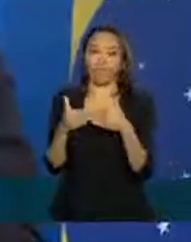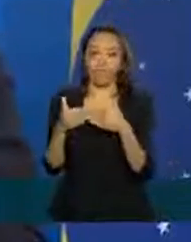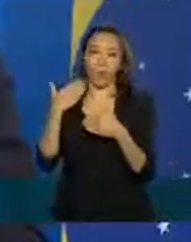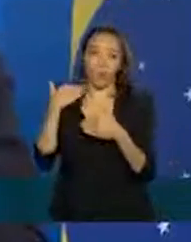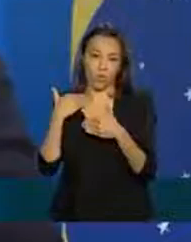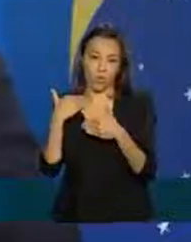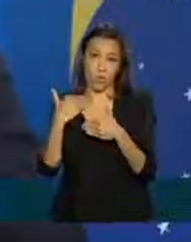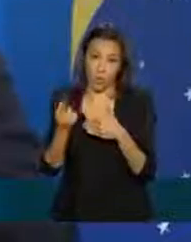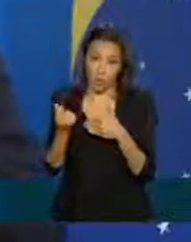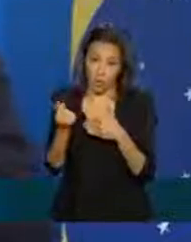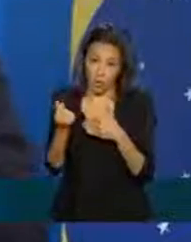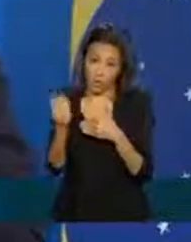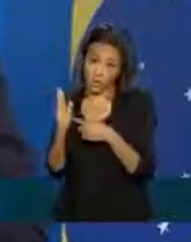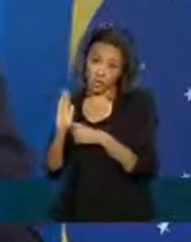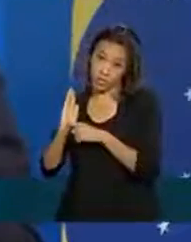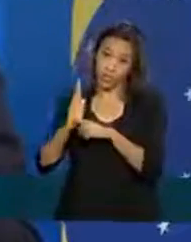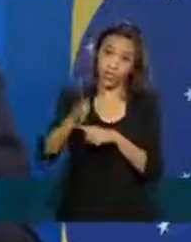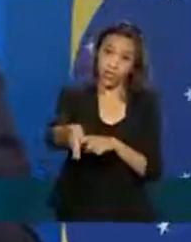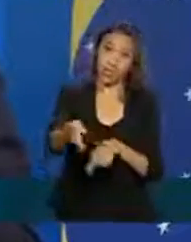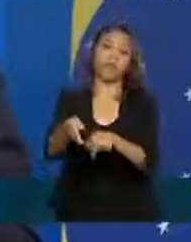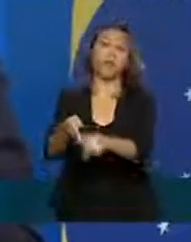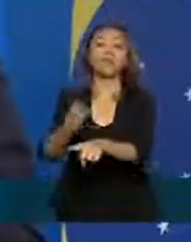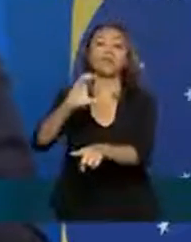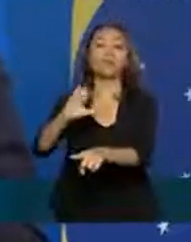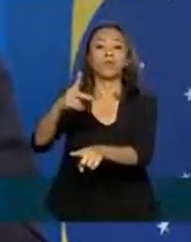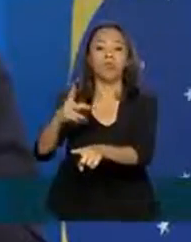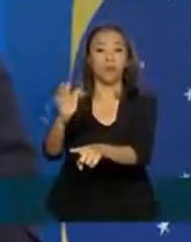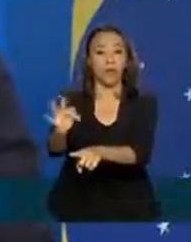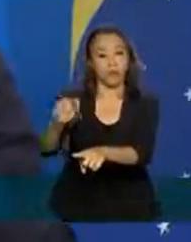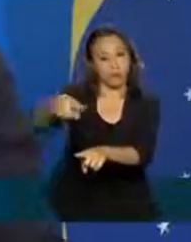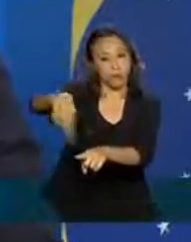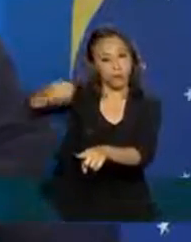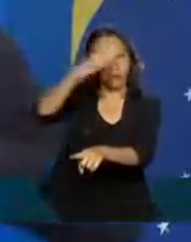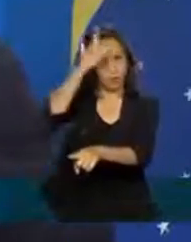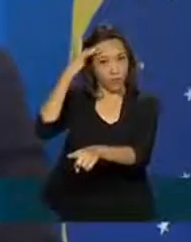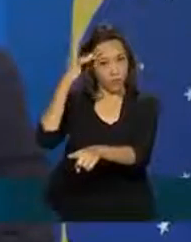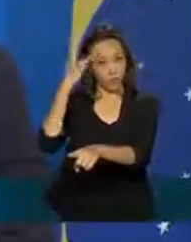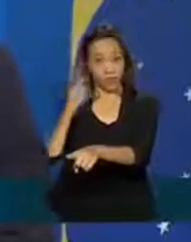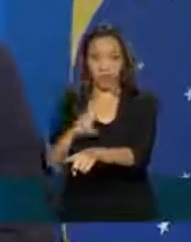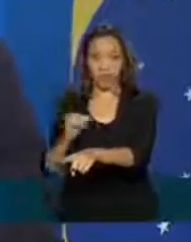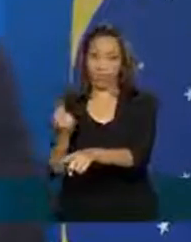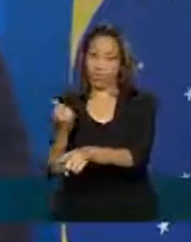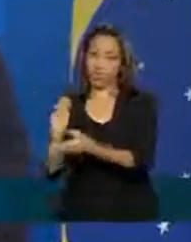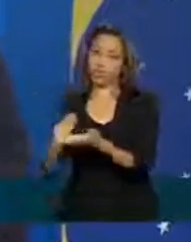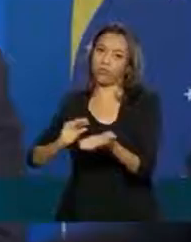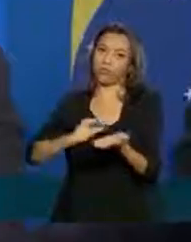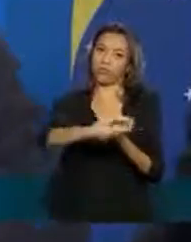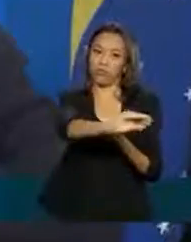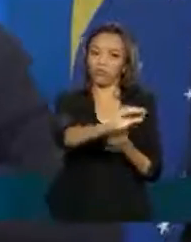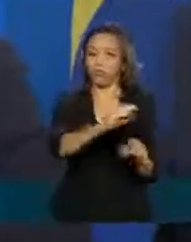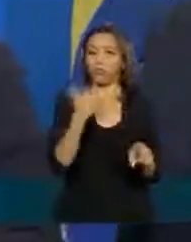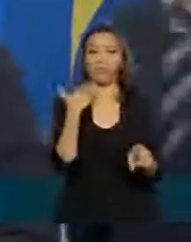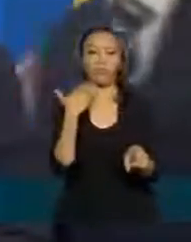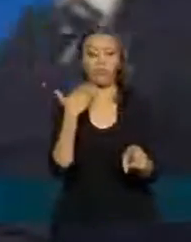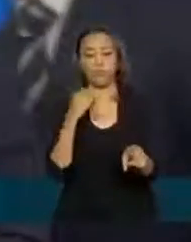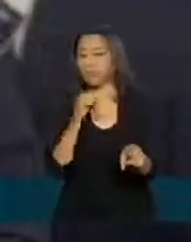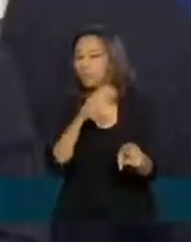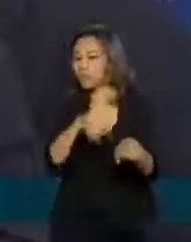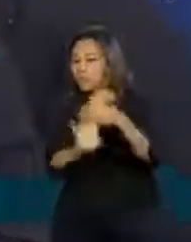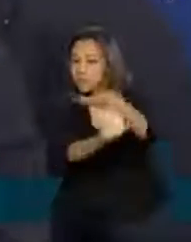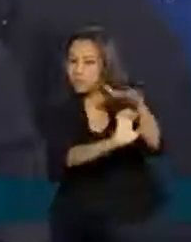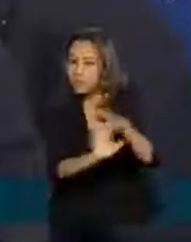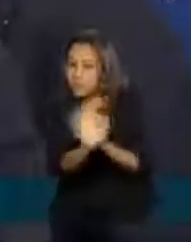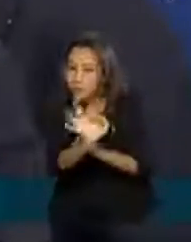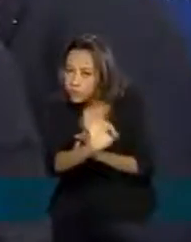direto para o funcionário. O dinheiro vai cair direto no CPF do funcionário. Então, é um programa que o dinheiro sai do sistema e vai direto para o